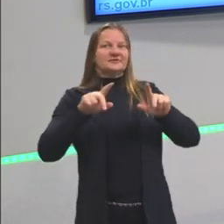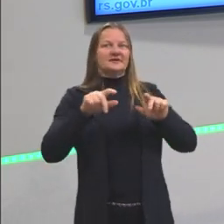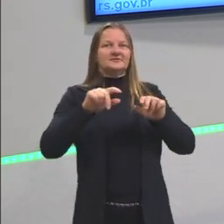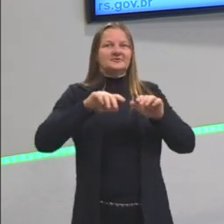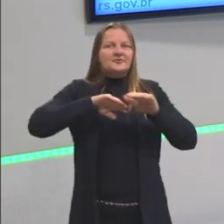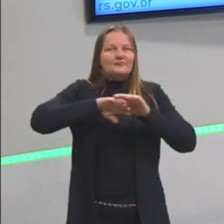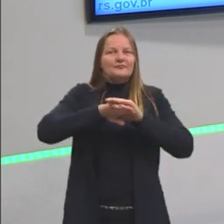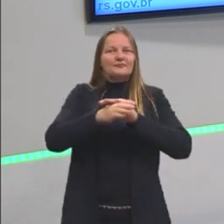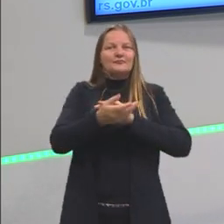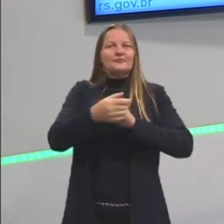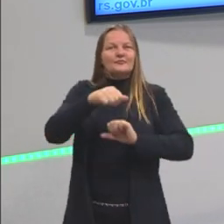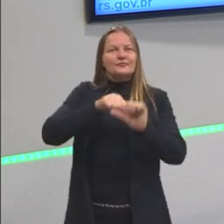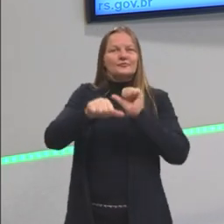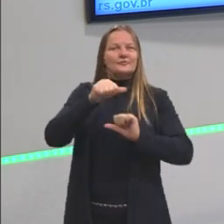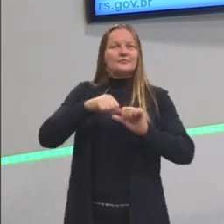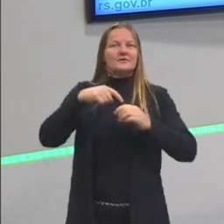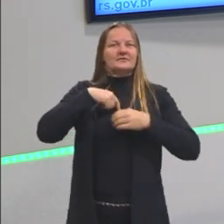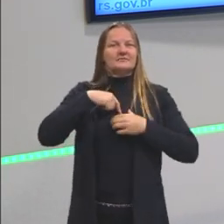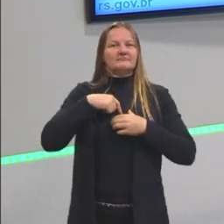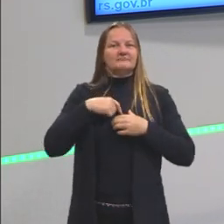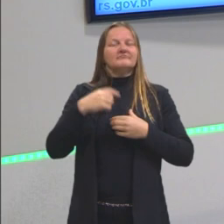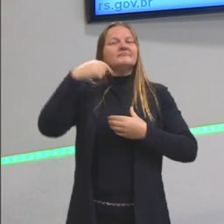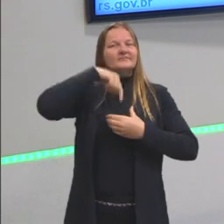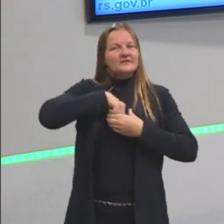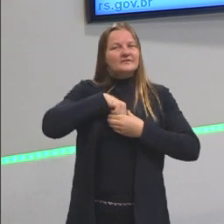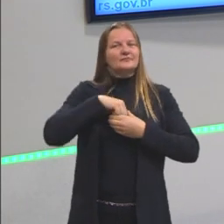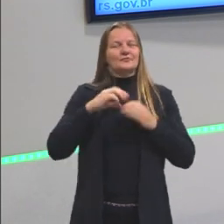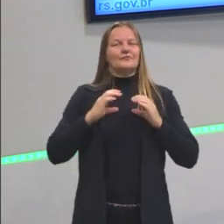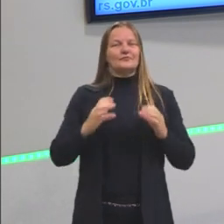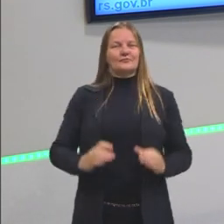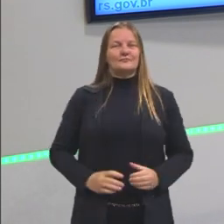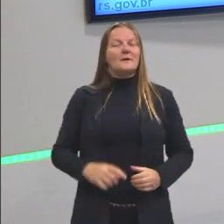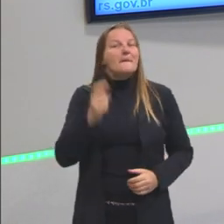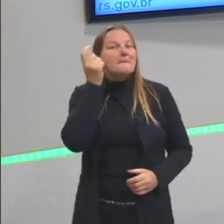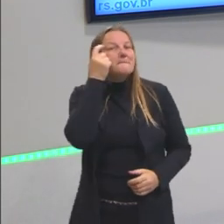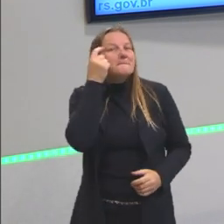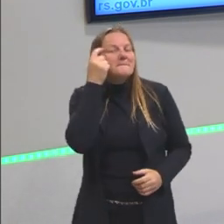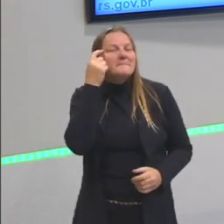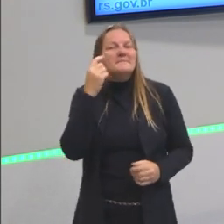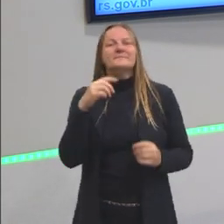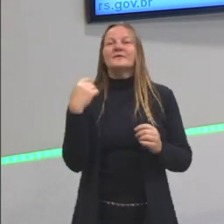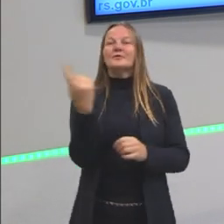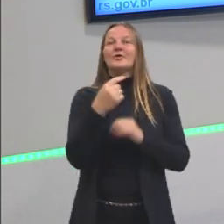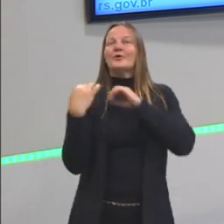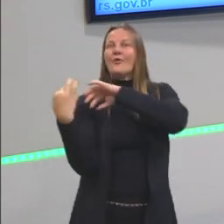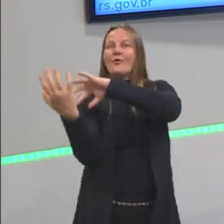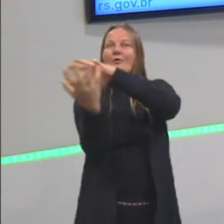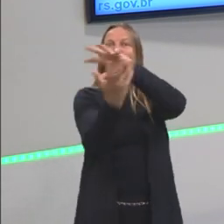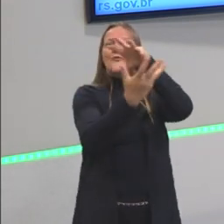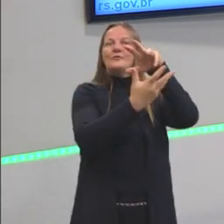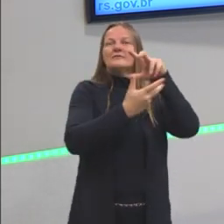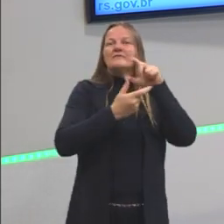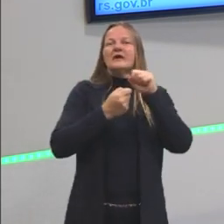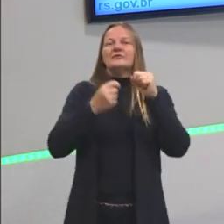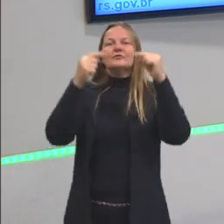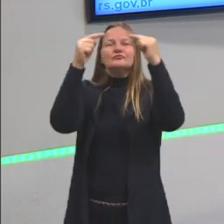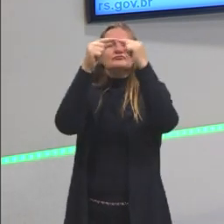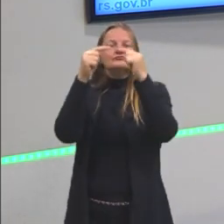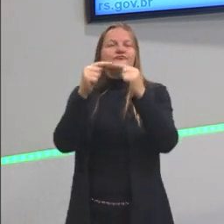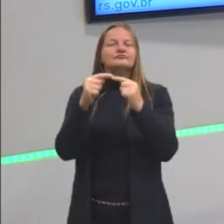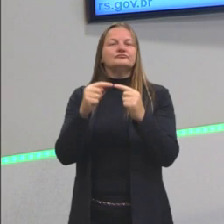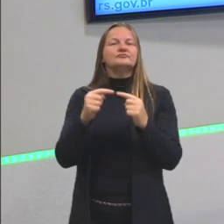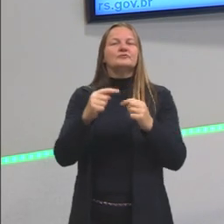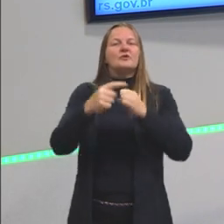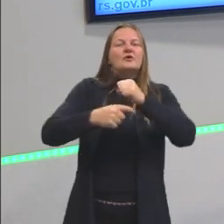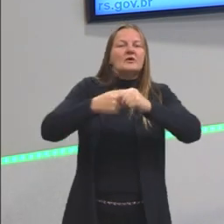em CO2. Então, pensem que todo o nosso universo, ele é feito de átomos